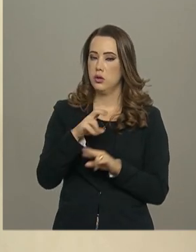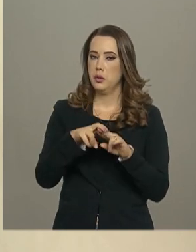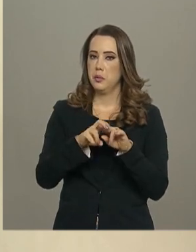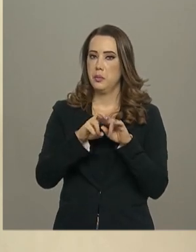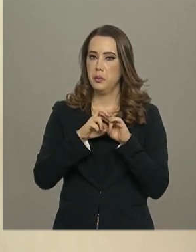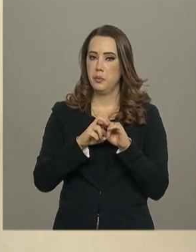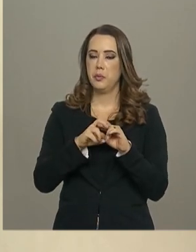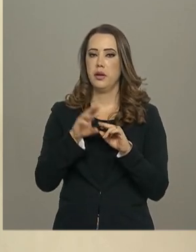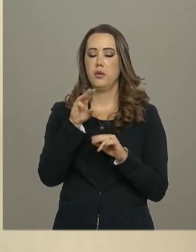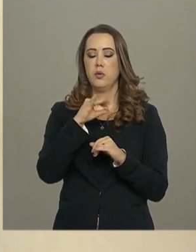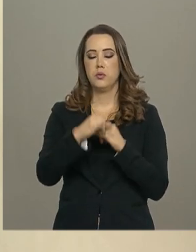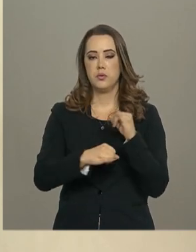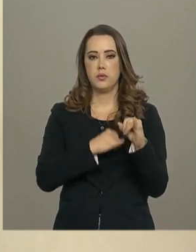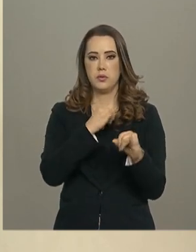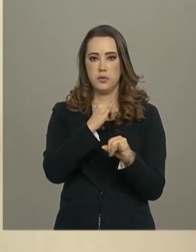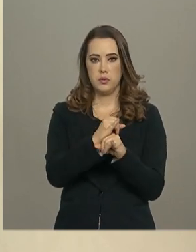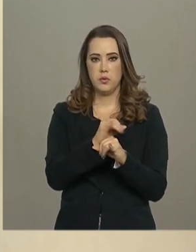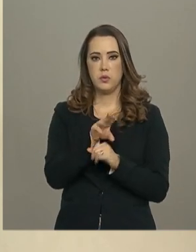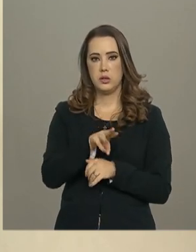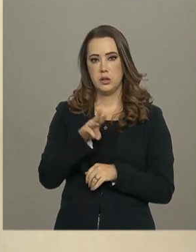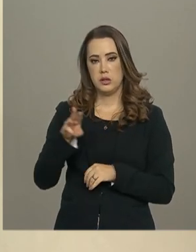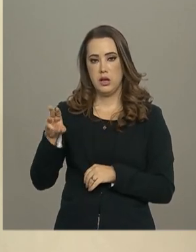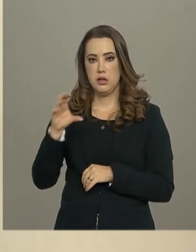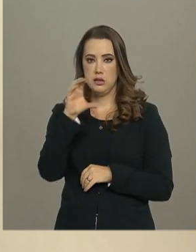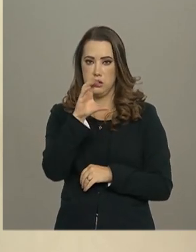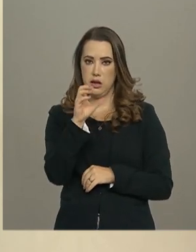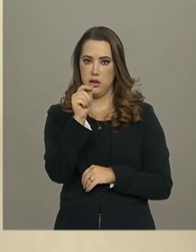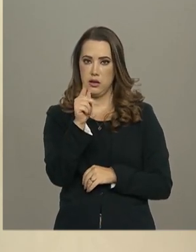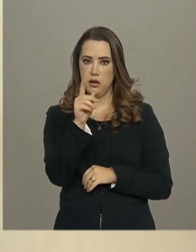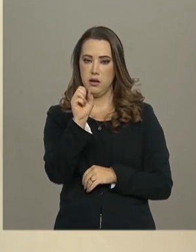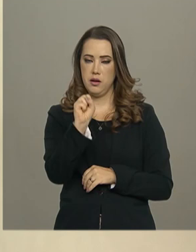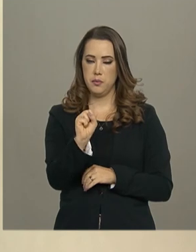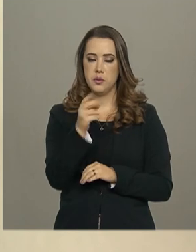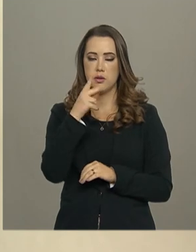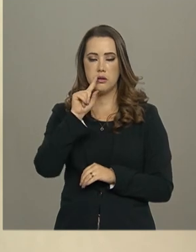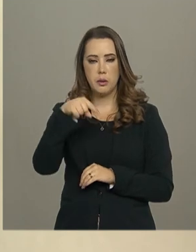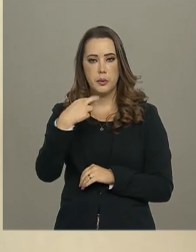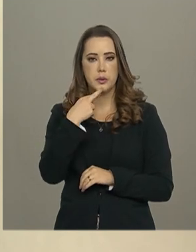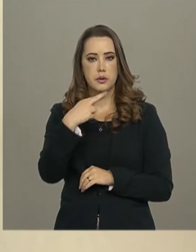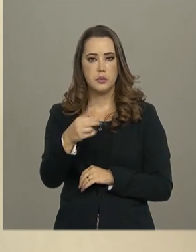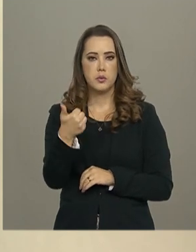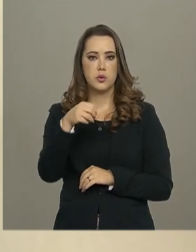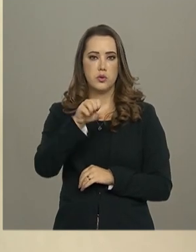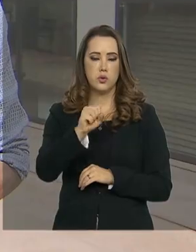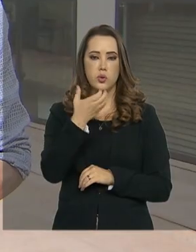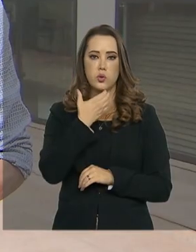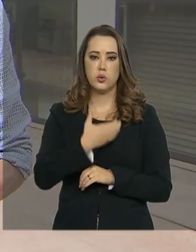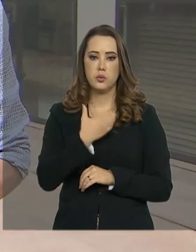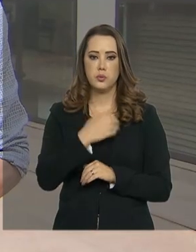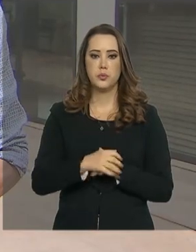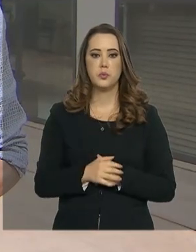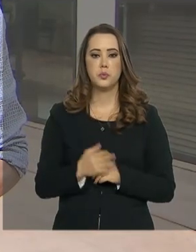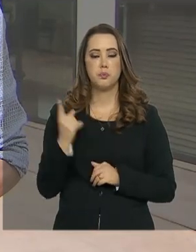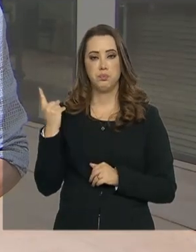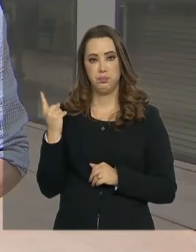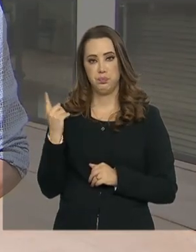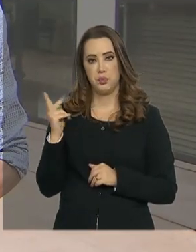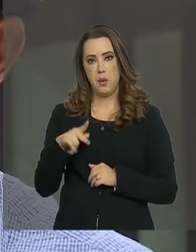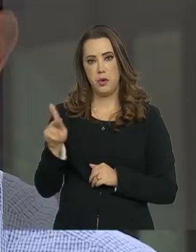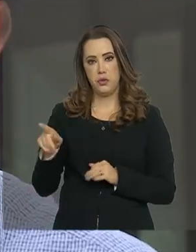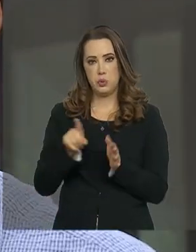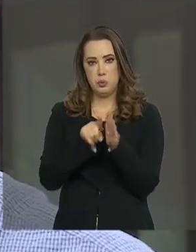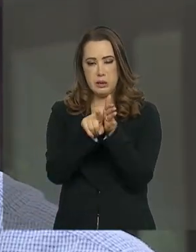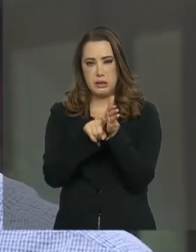plataforma online da Capes. O resultado final será divulgado a partir de 18 de dezembro. Para este pesquisador da